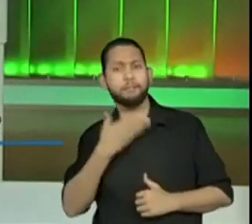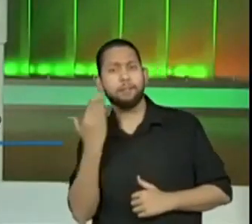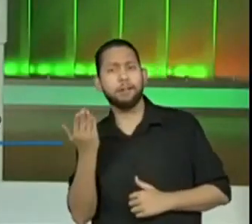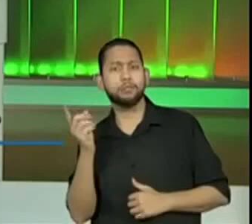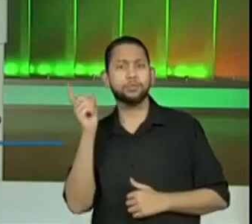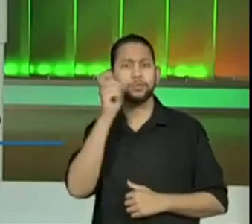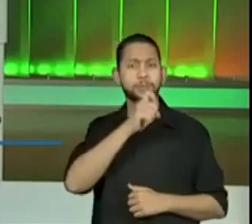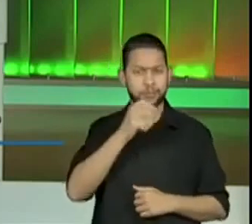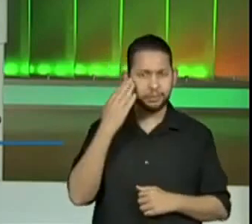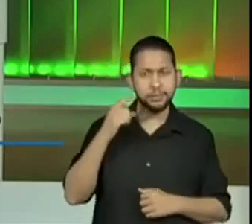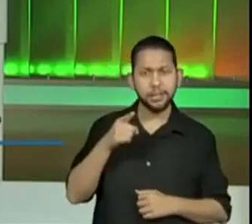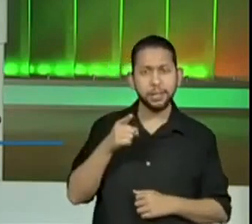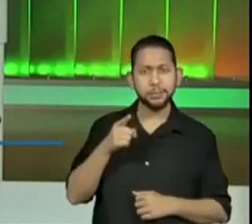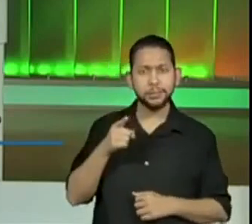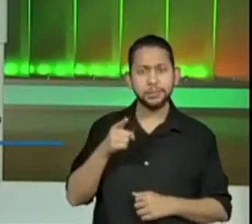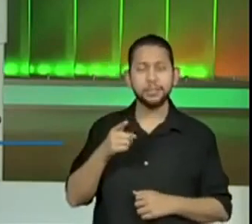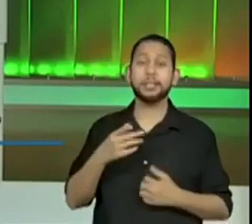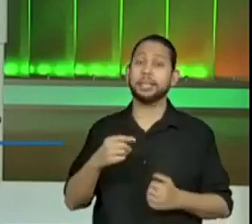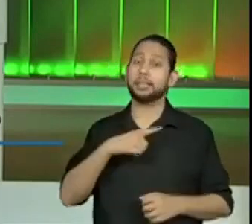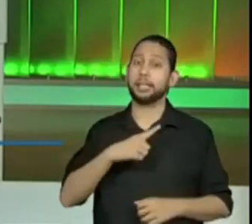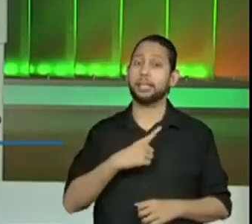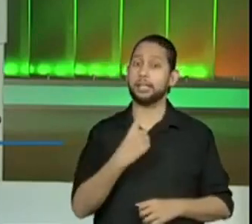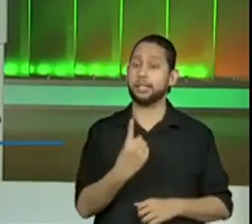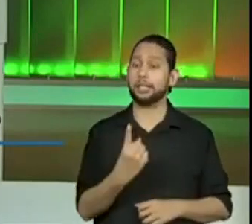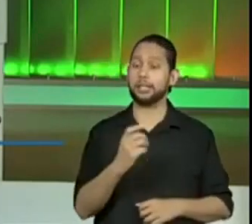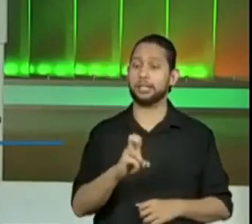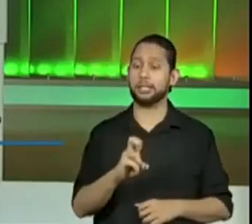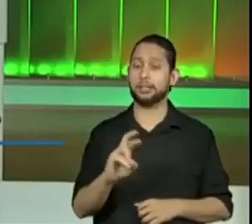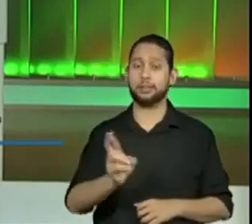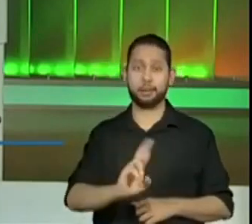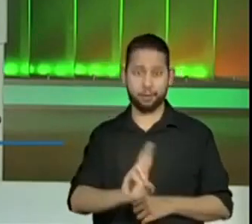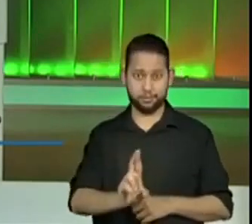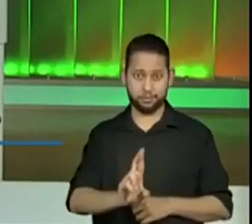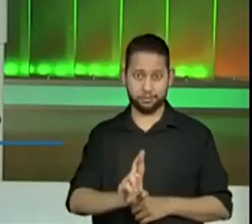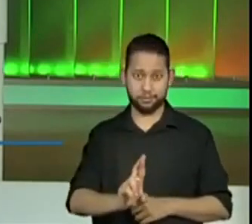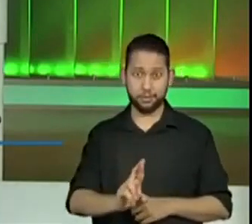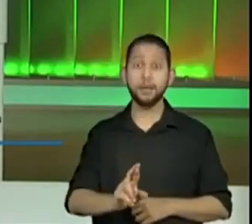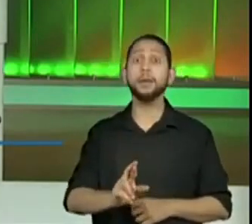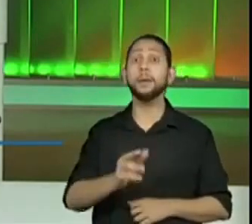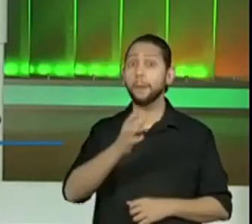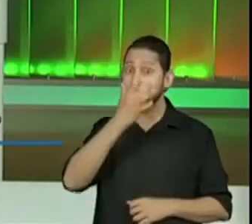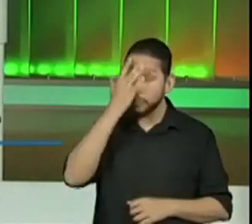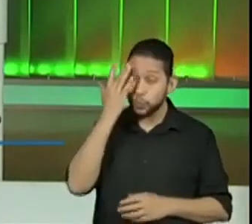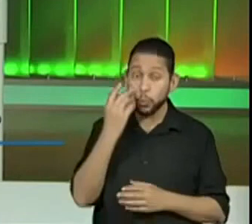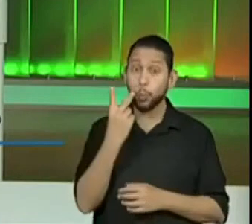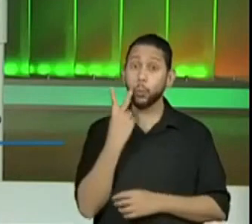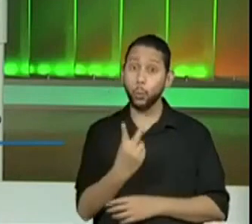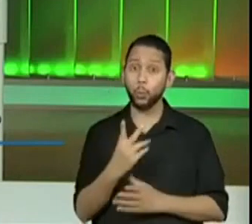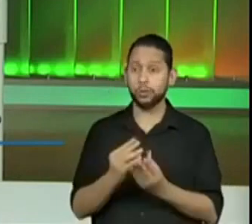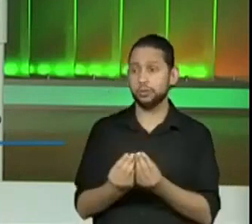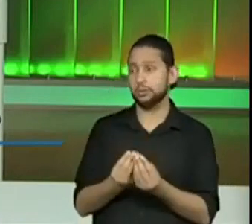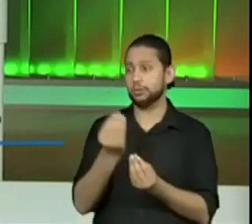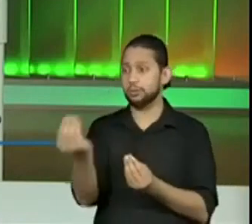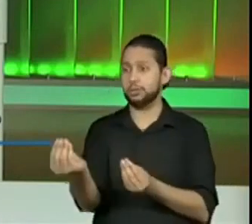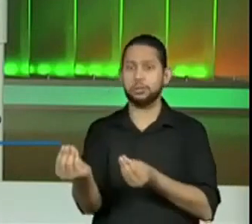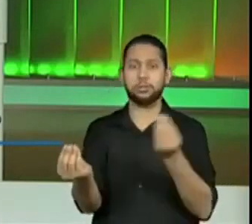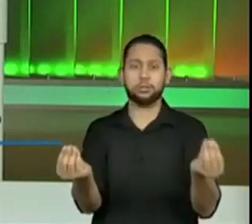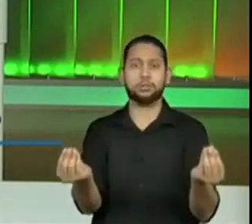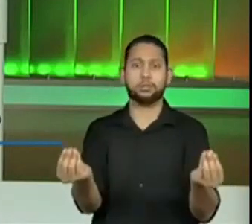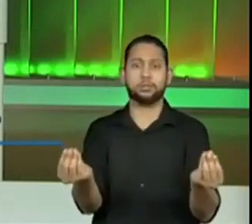E aí? Será que vocês sabem? Como que eu posso fazer isso? R$ 15,00 para duas pessoas. Eu vou mostrar aqui para vocês. Ó, a professora